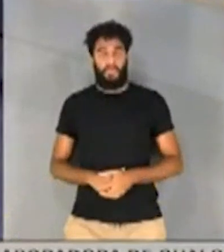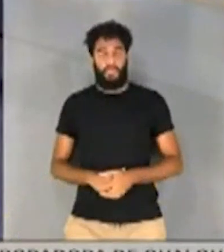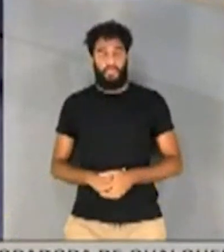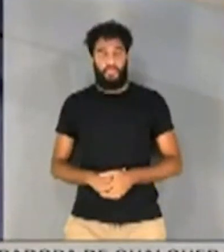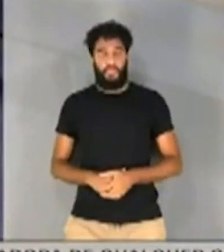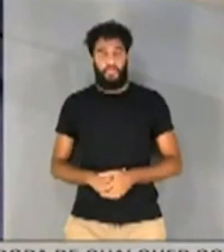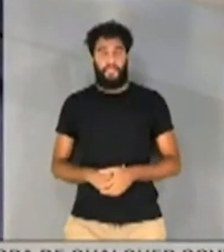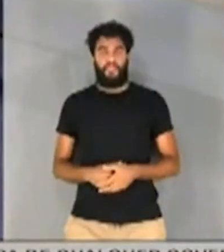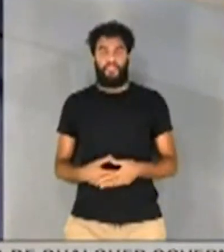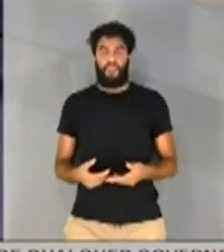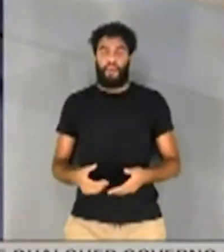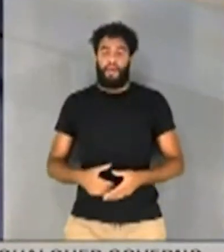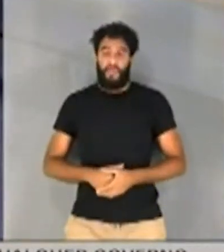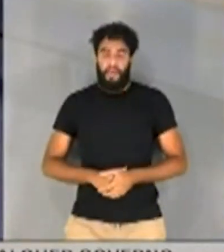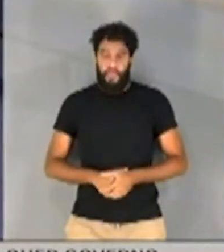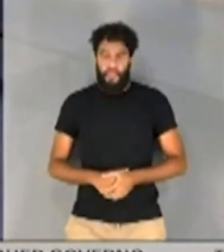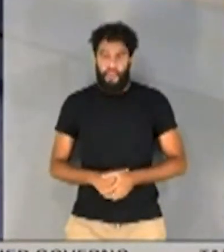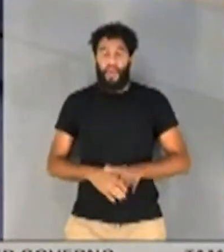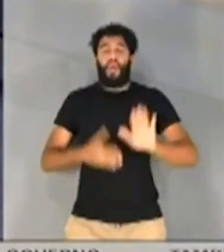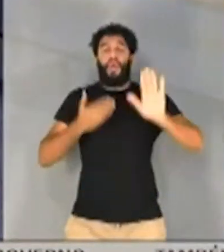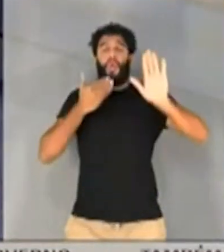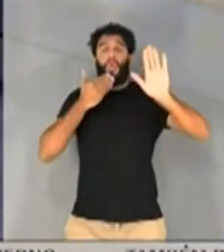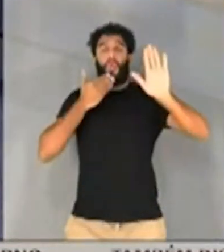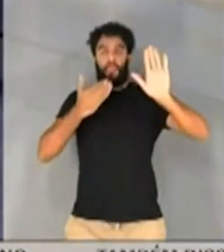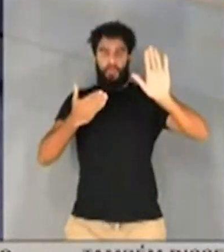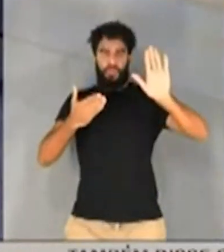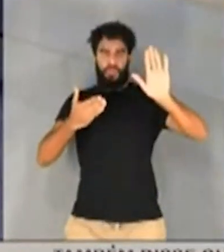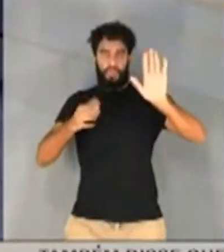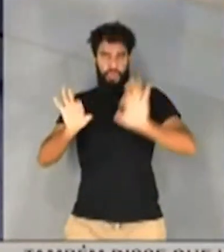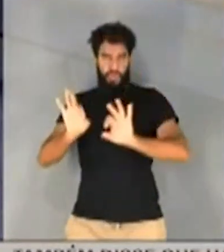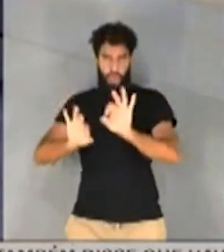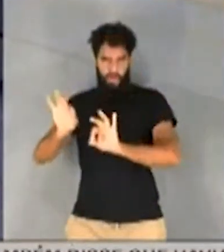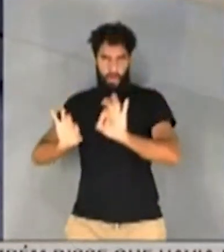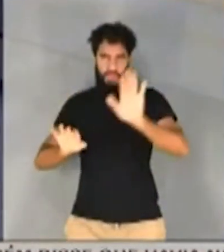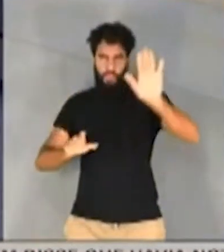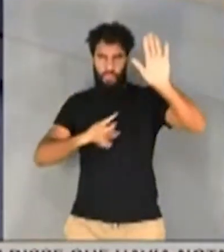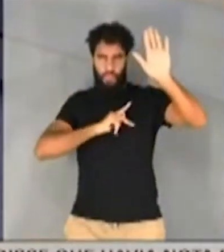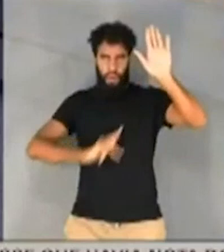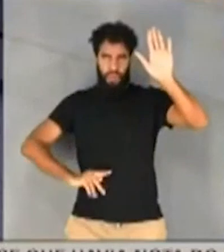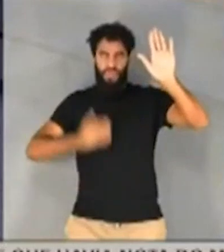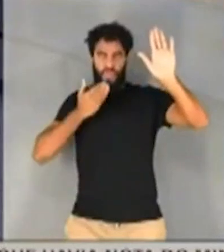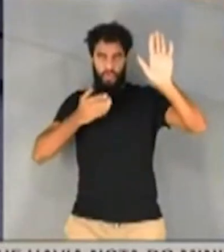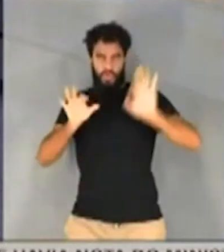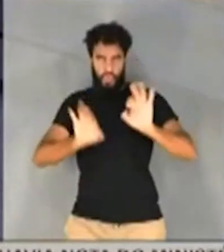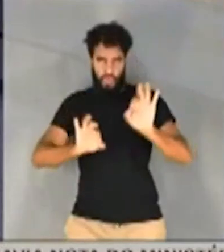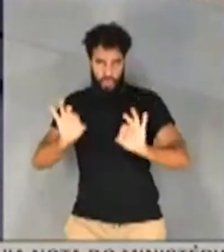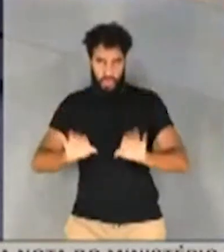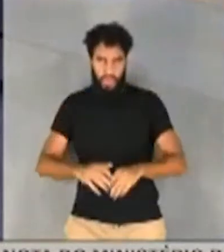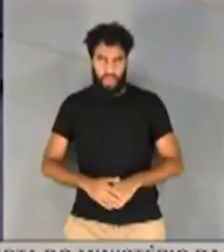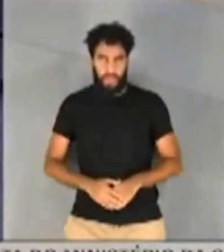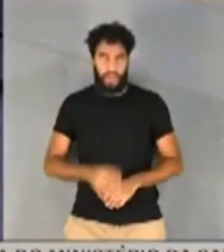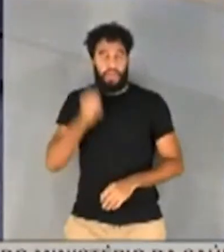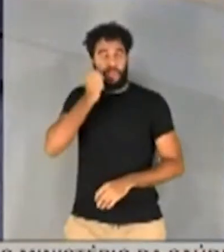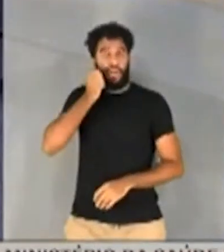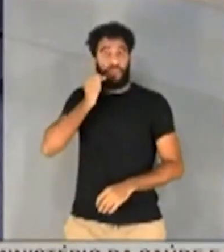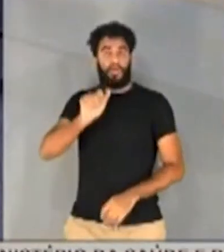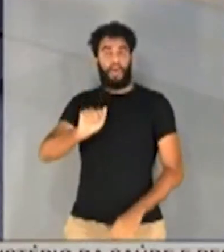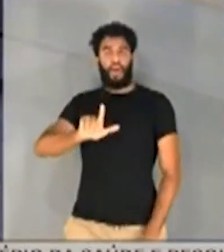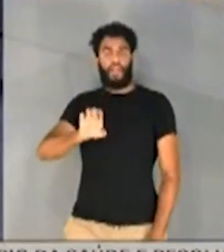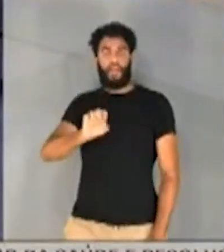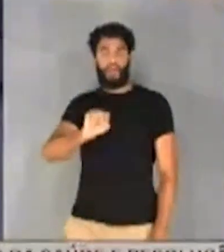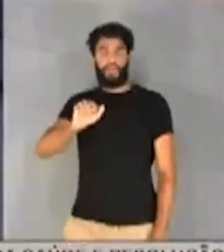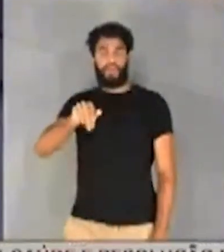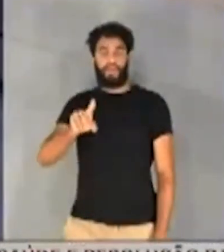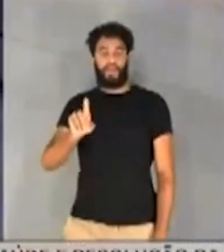votação. encerrar. Encerremos. Senhor questione de ordem do senador Alessandro. Muito ruim. Senhor presidente. Presidente, existe o questione de ordem do senador Alessandro. Senhor